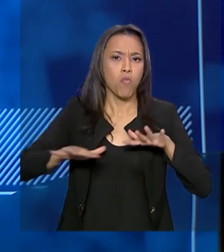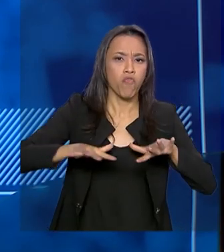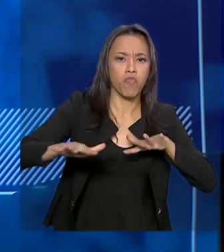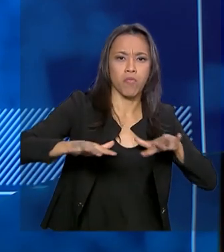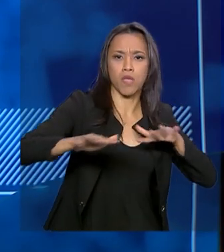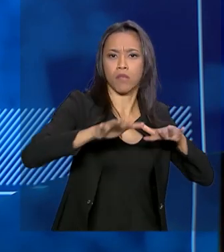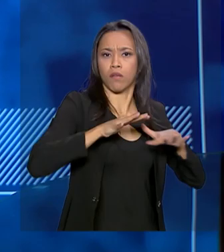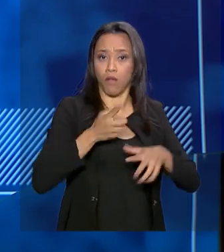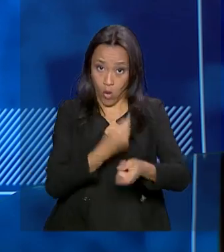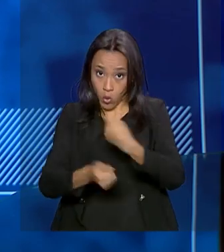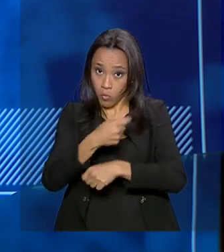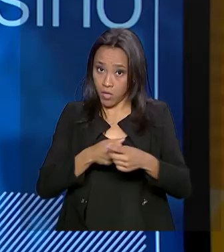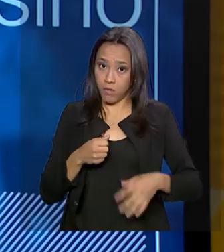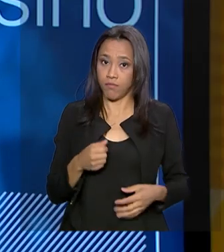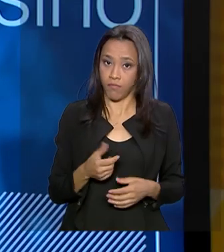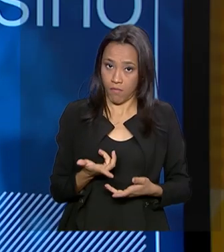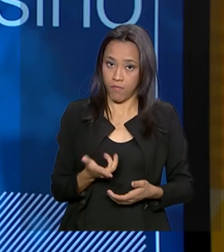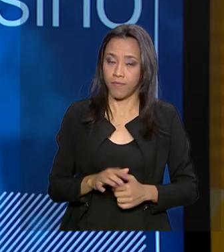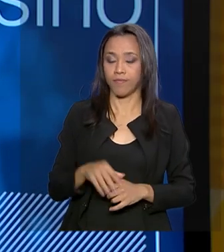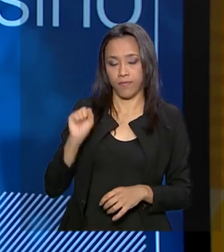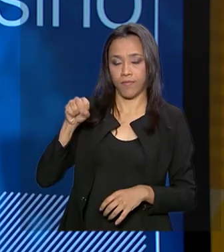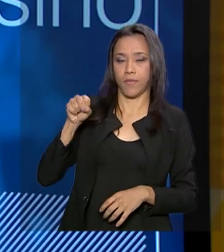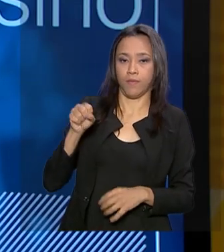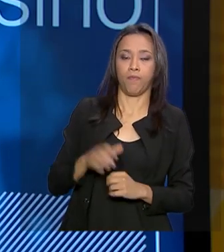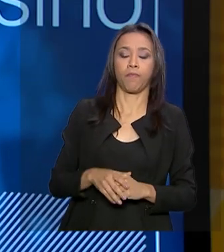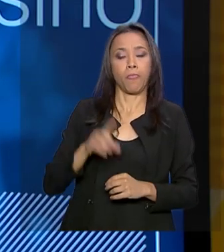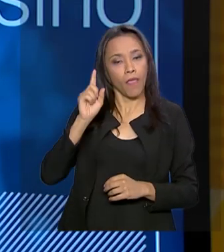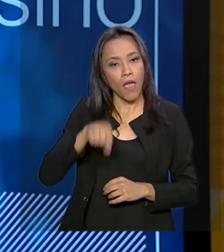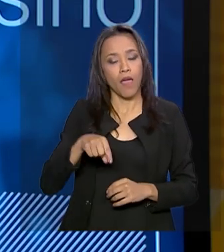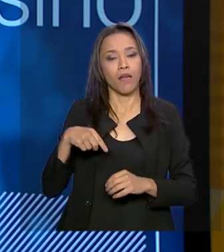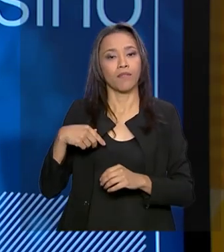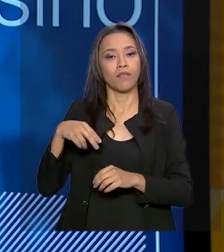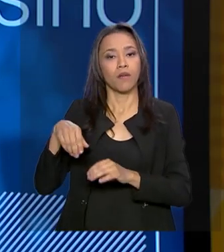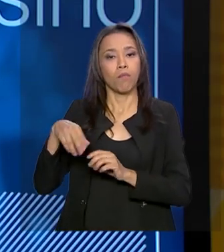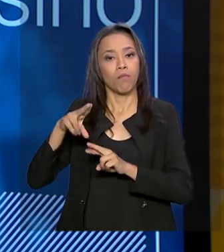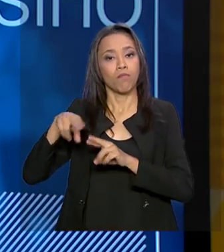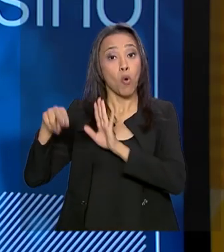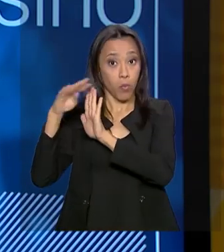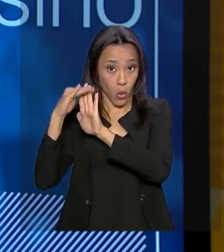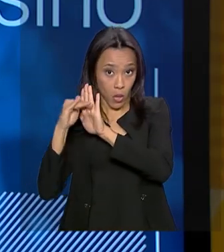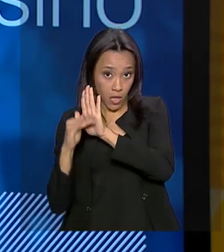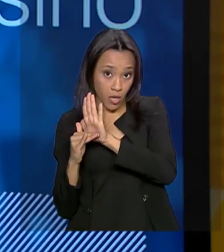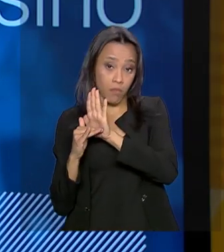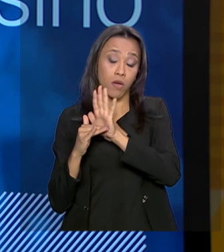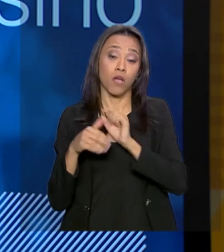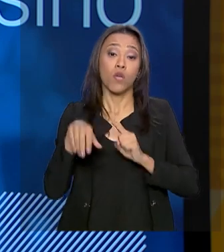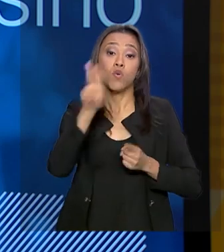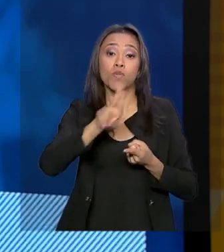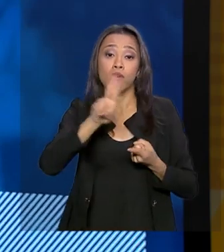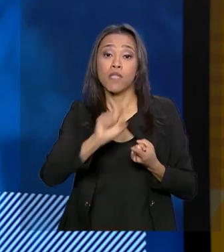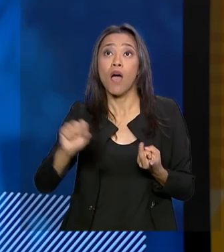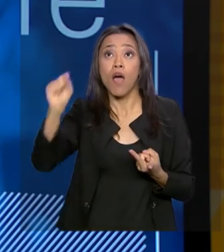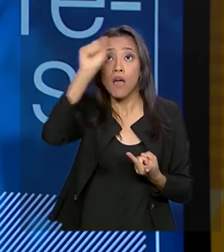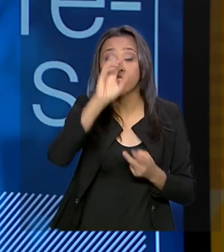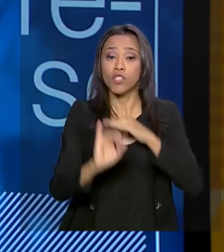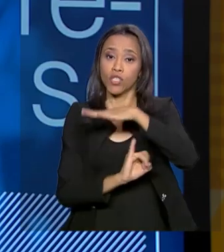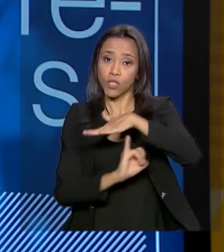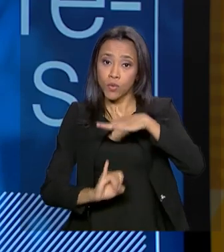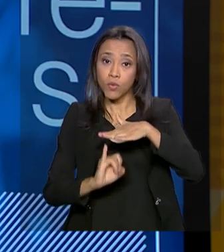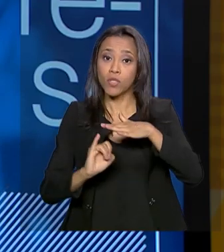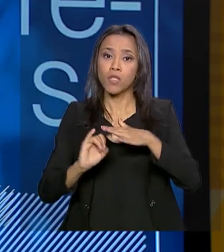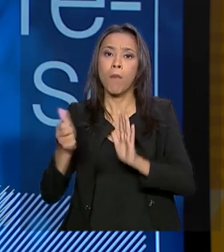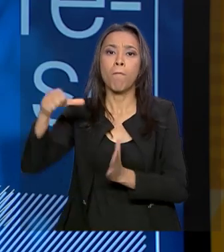economia? Perfeitamente. Acho que, a partir do Futurice, os institutos e as universidades se tornam um polo de desenvolvimento